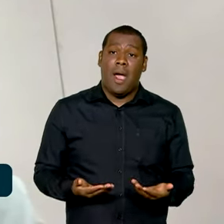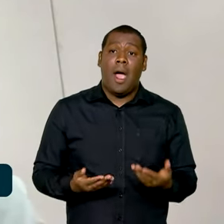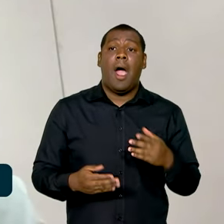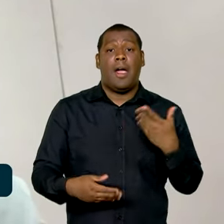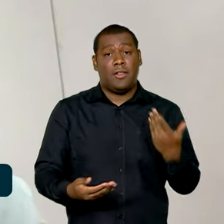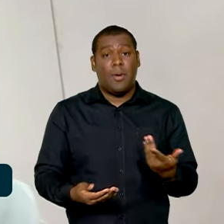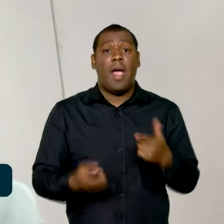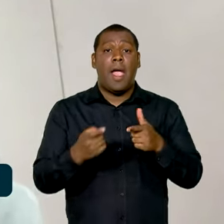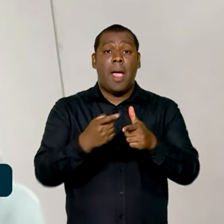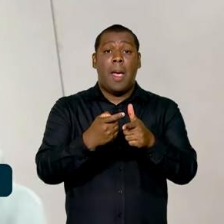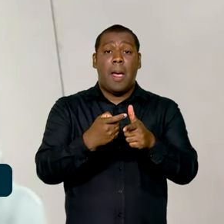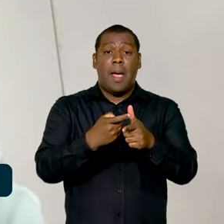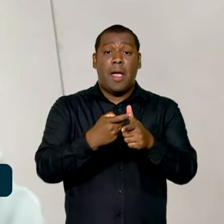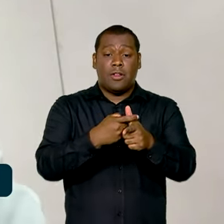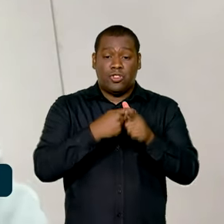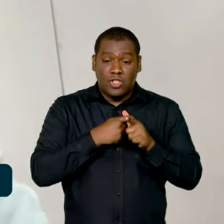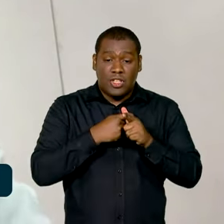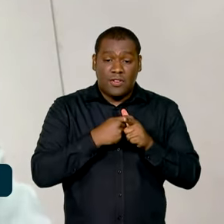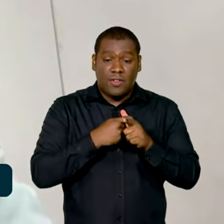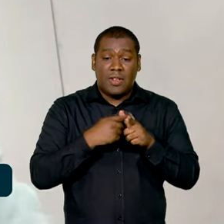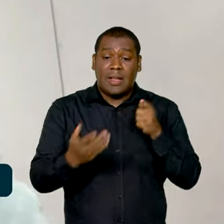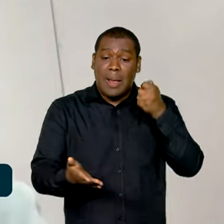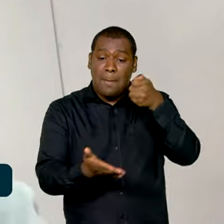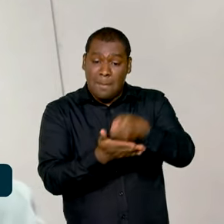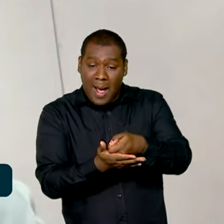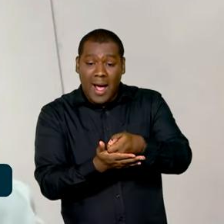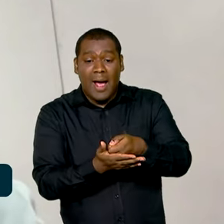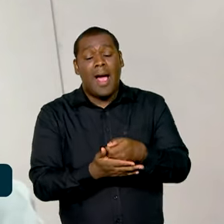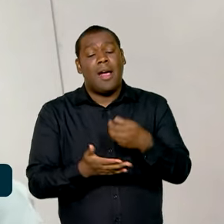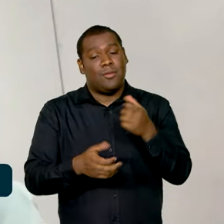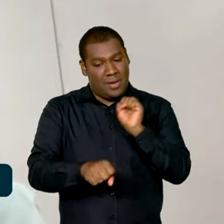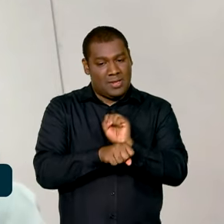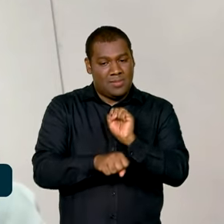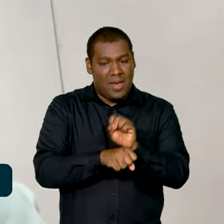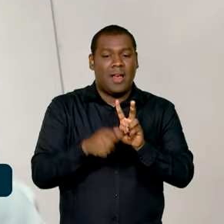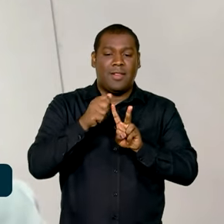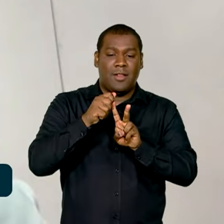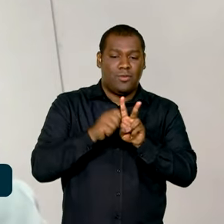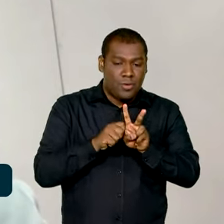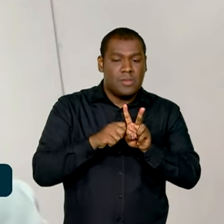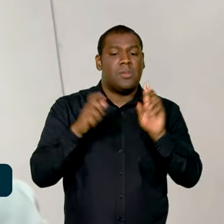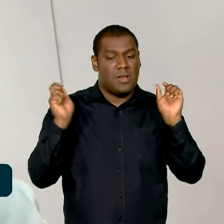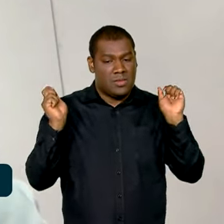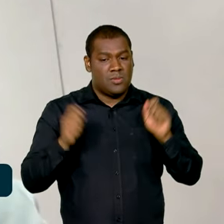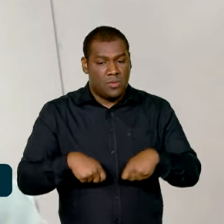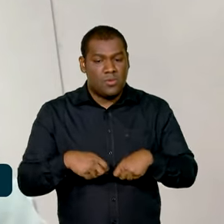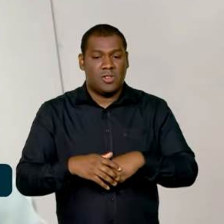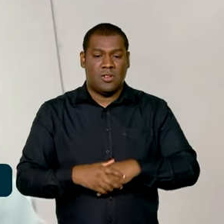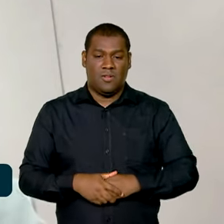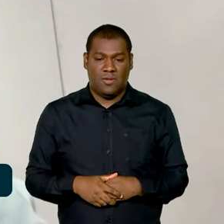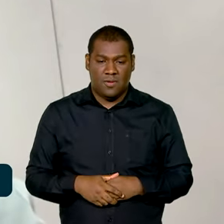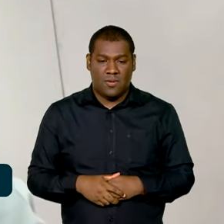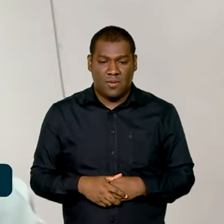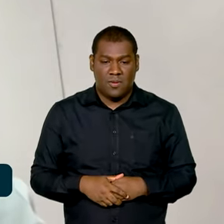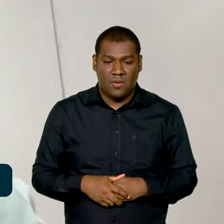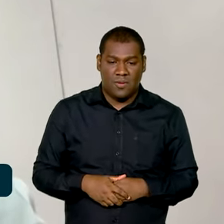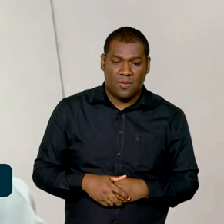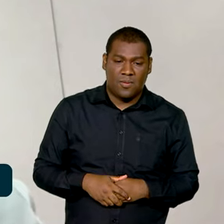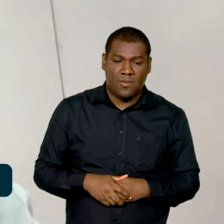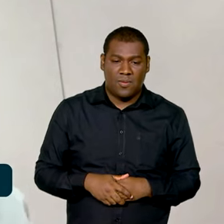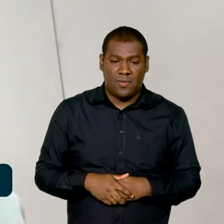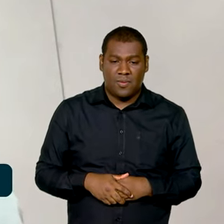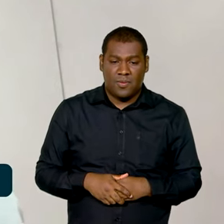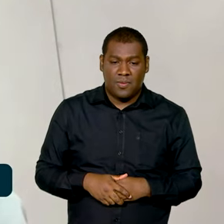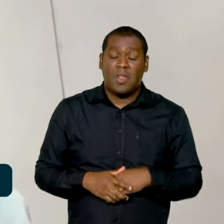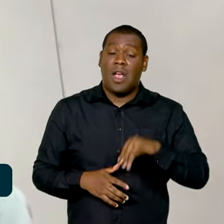60 dias, passa a ter um teto de taxa de juros aí para essa operação, que é de 1,99%